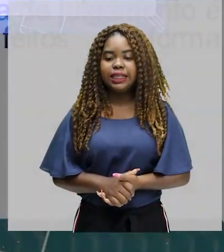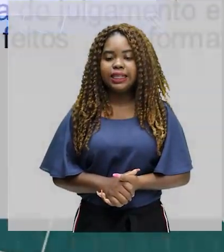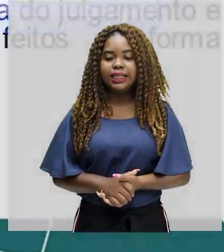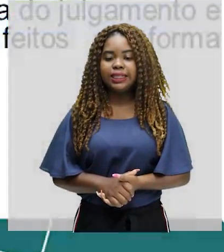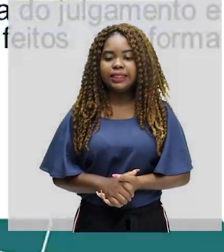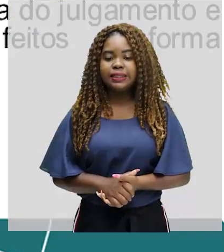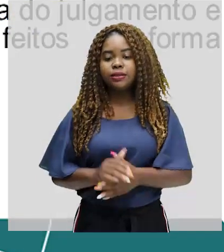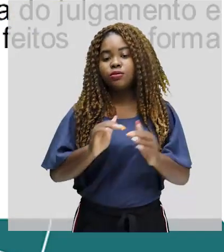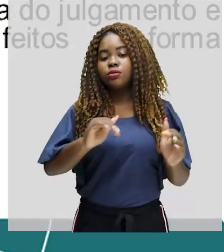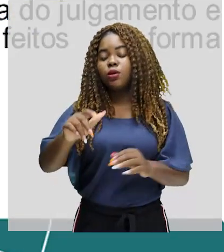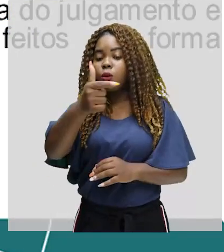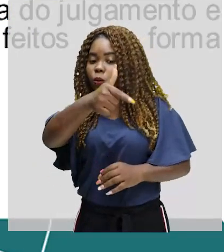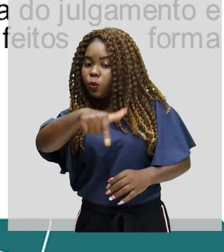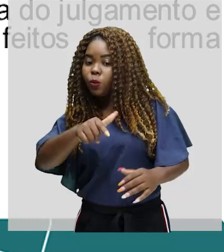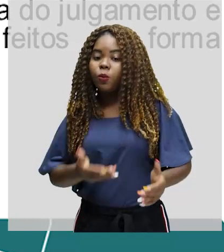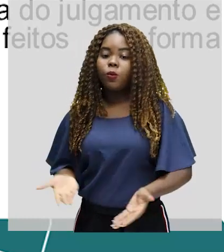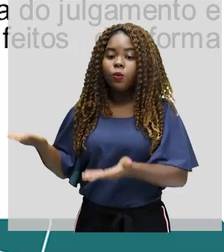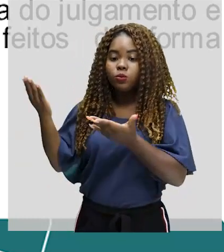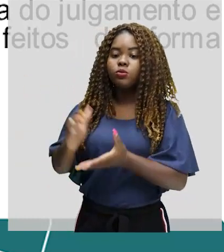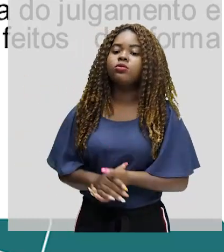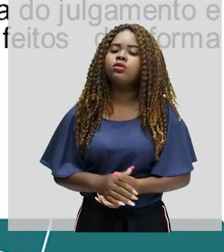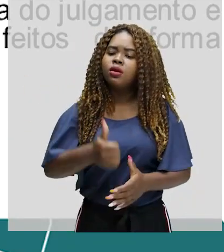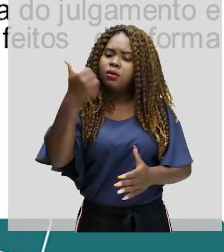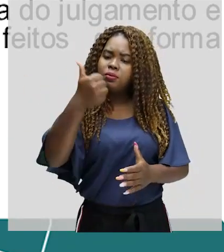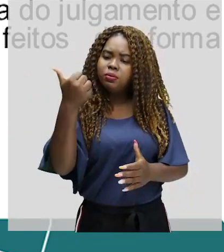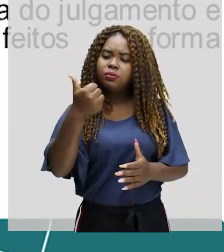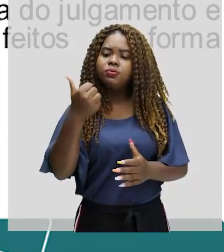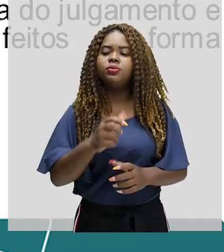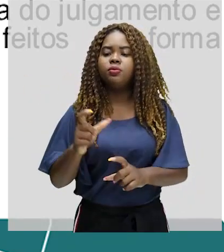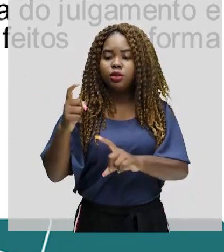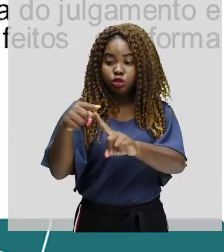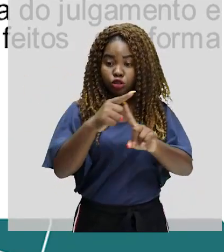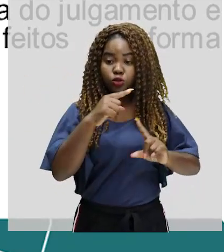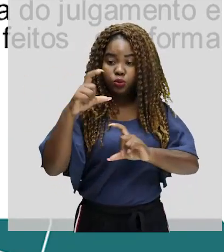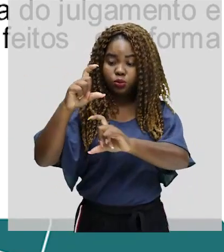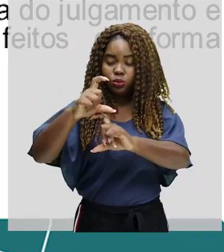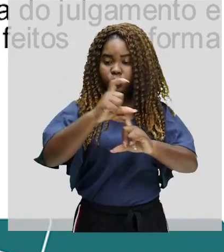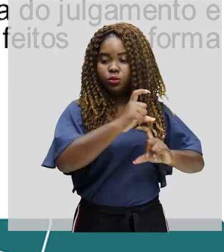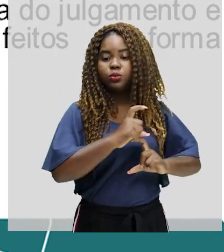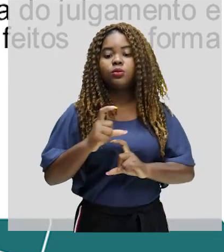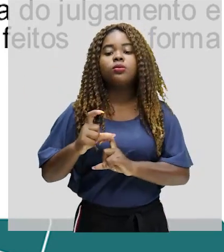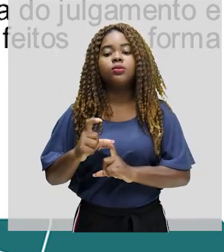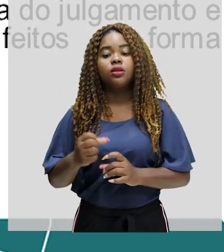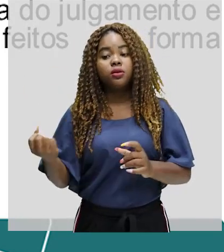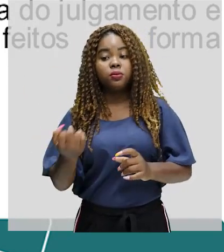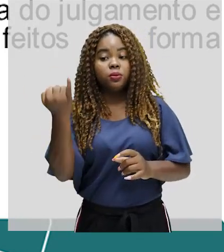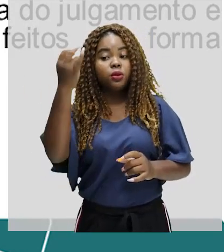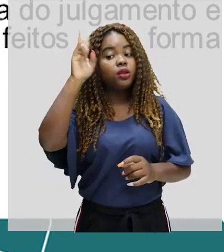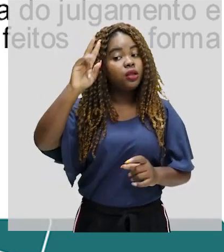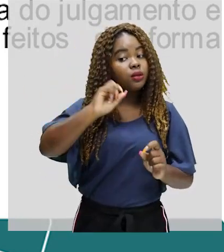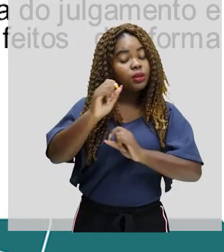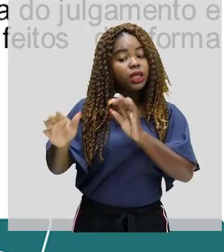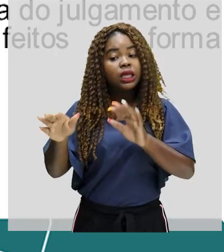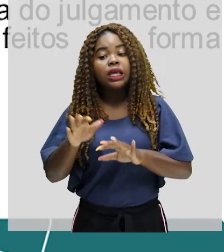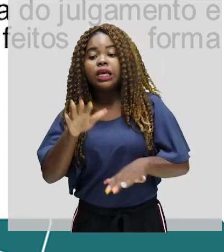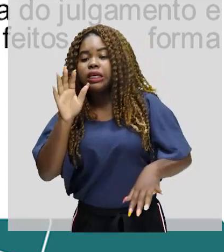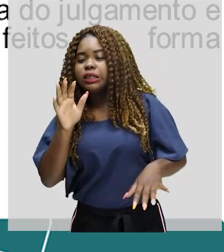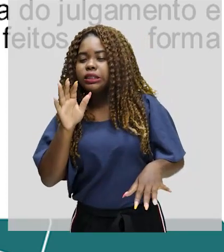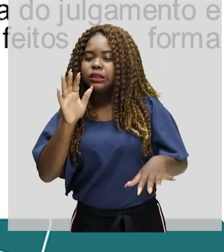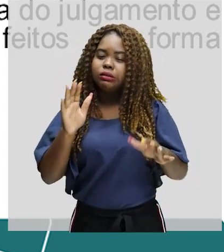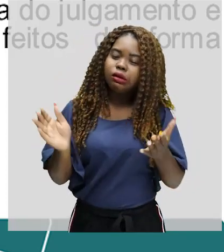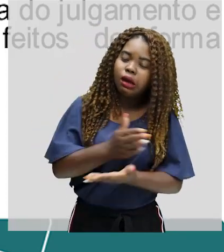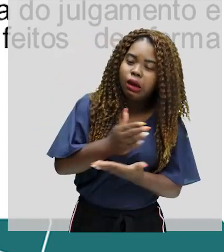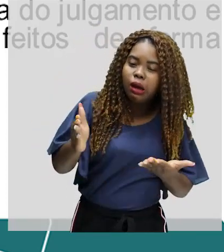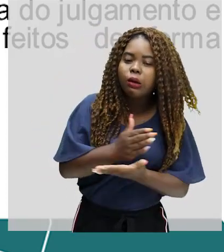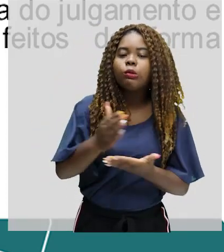Embora essa seja considerada a primeira história em quadrinhos, é importante destacar que algumas manifestações artísticas